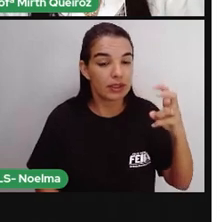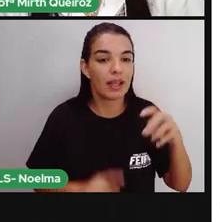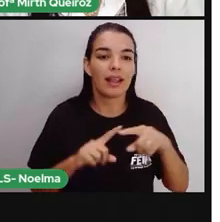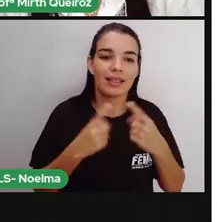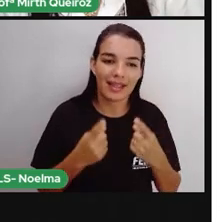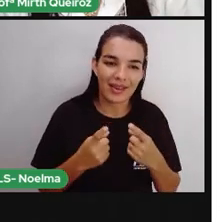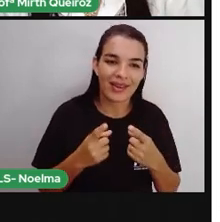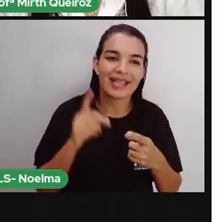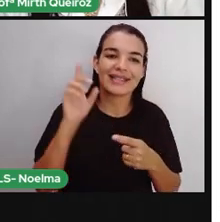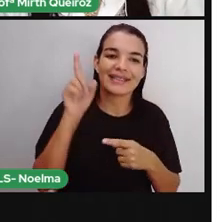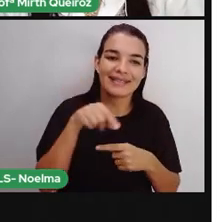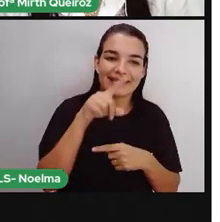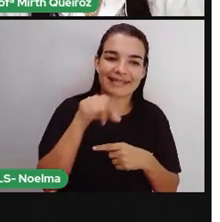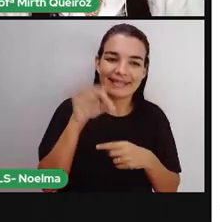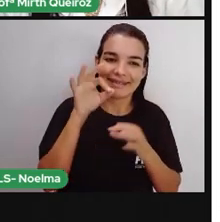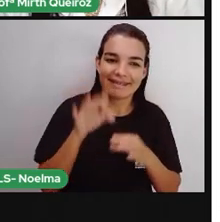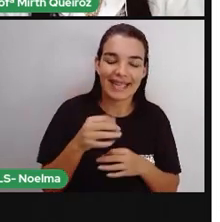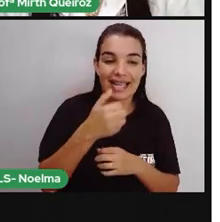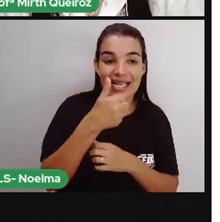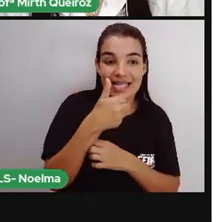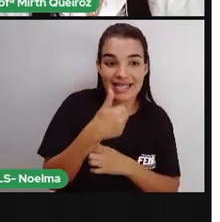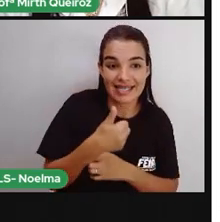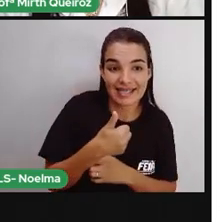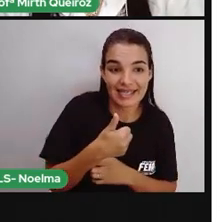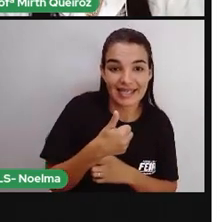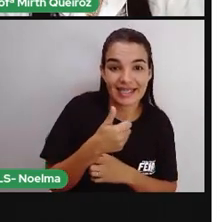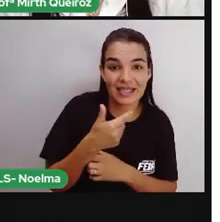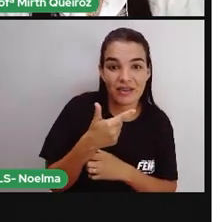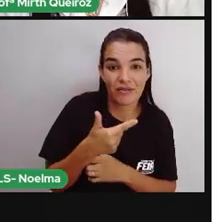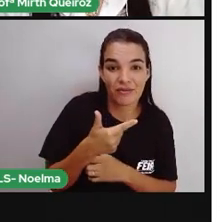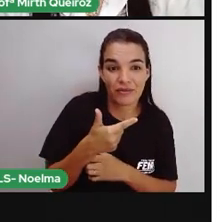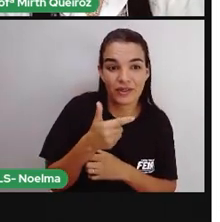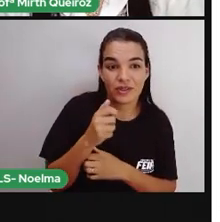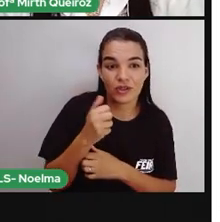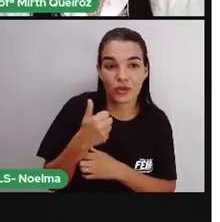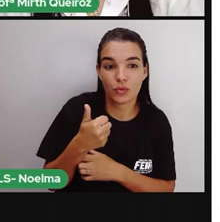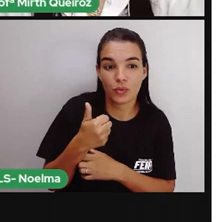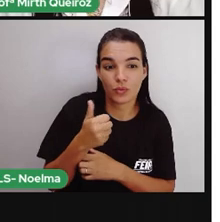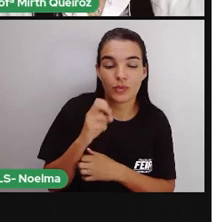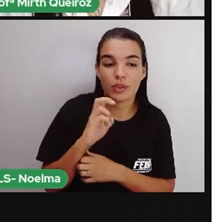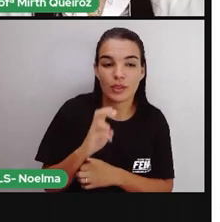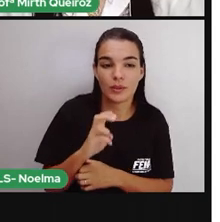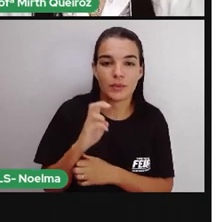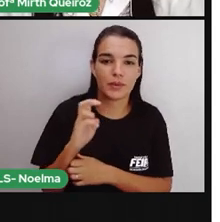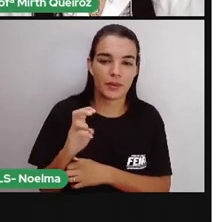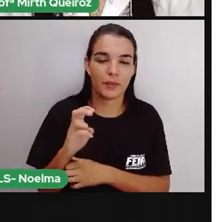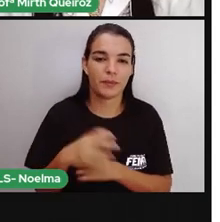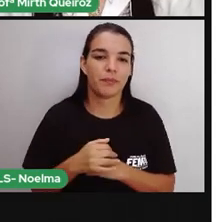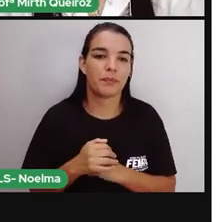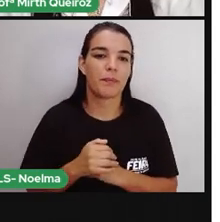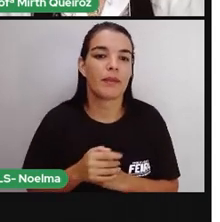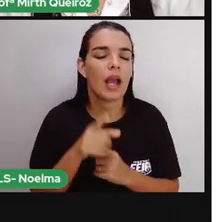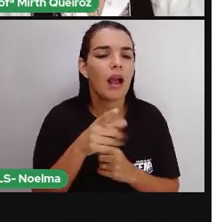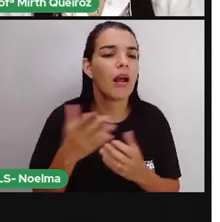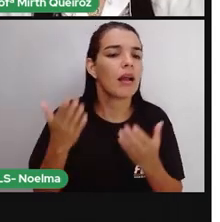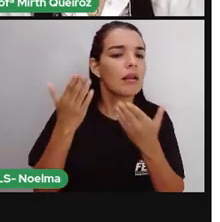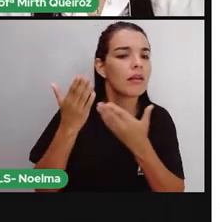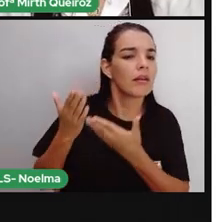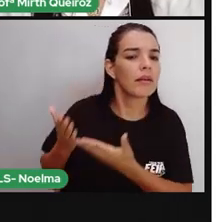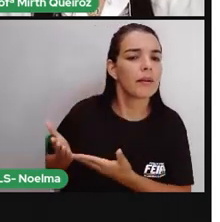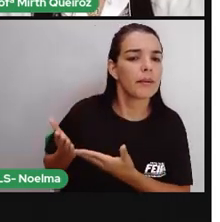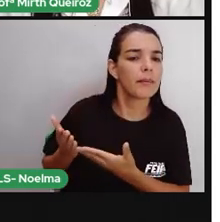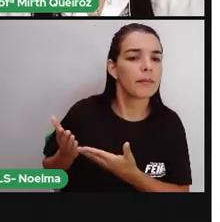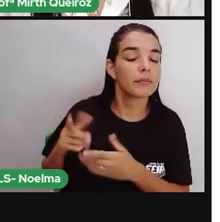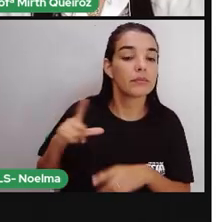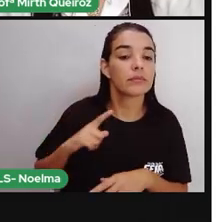121 e 55, que é aqui a última resposta. E aqui, quanto é que tem?